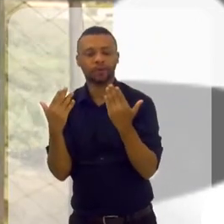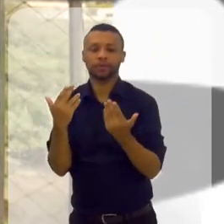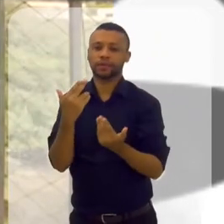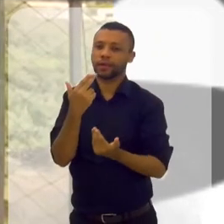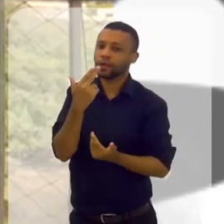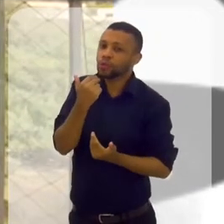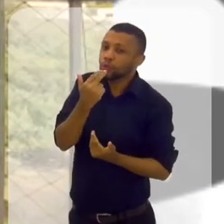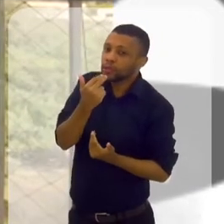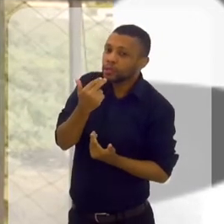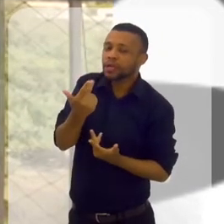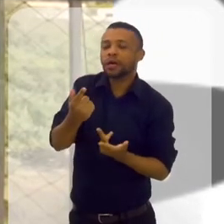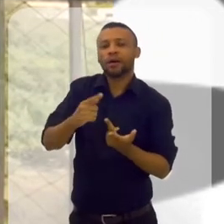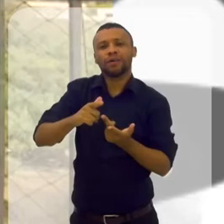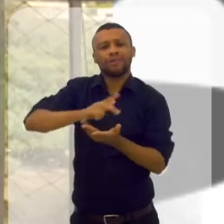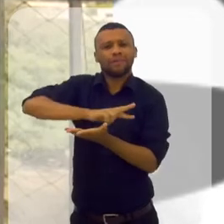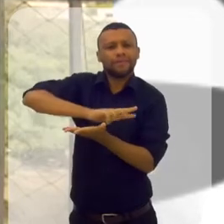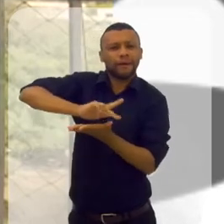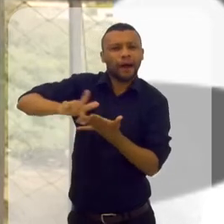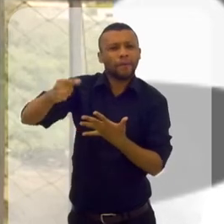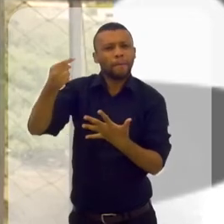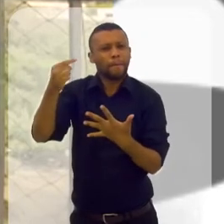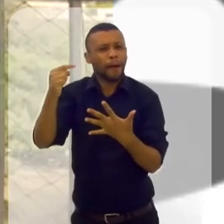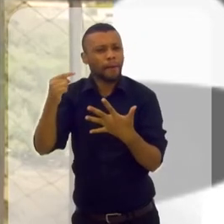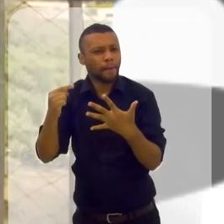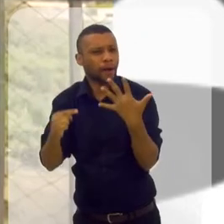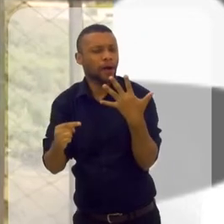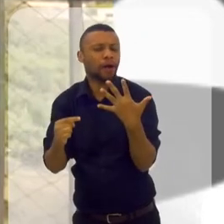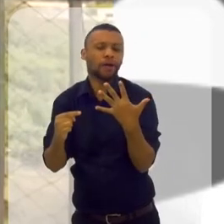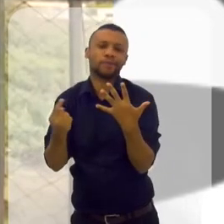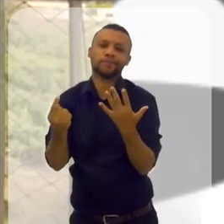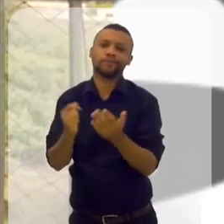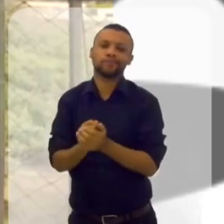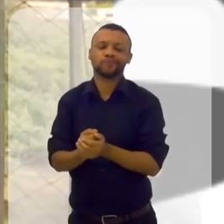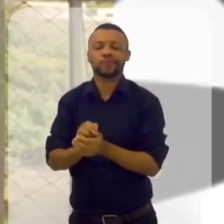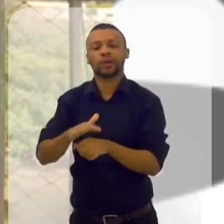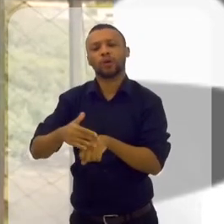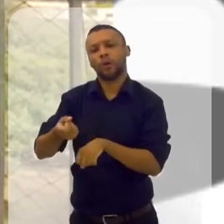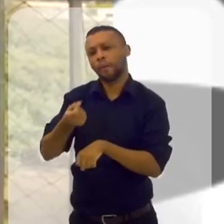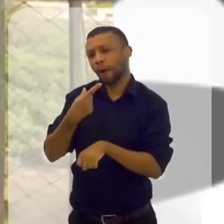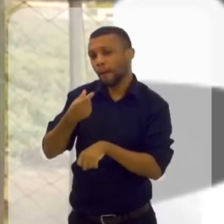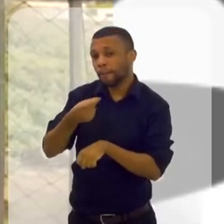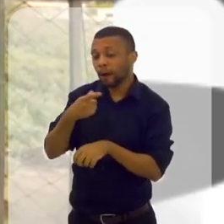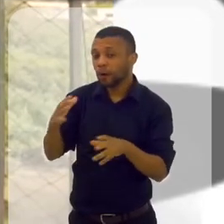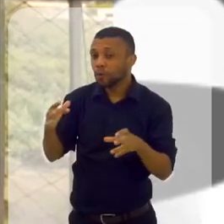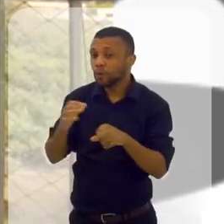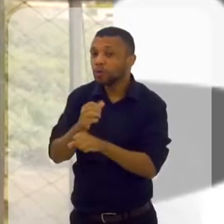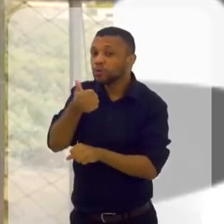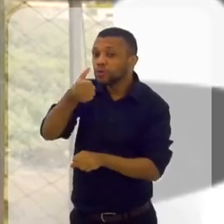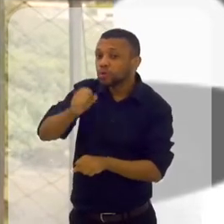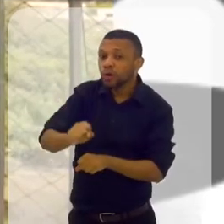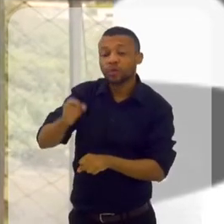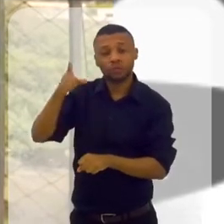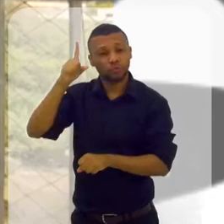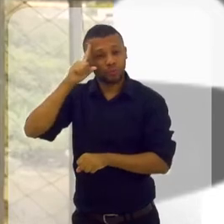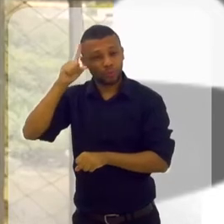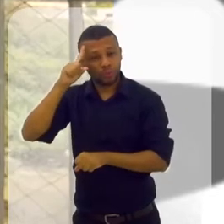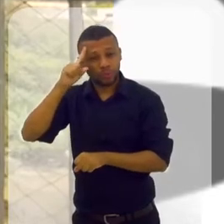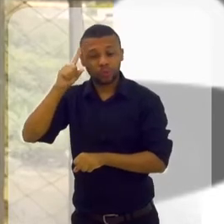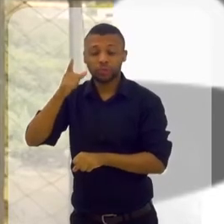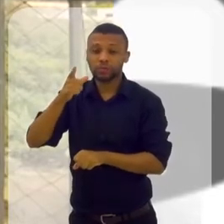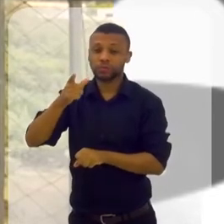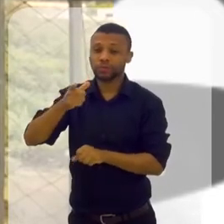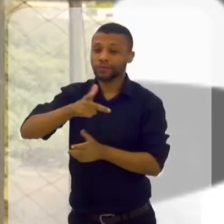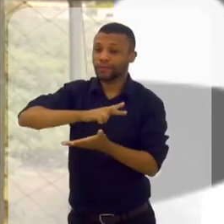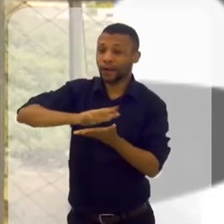nutricionistas, endocrinologistas, enfim. Eu era uma escrava da depressão. Eu cheguei a tomar 18 remédios por dia. E eu já tinha